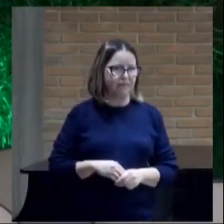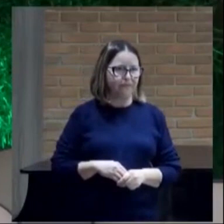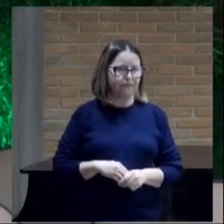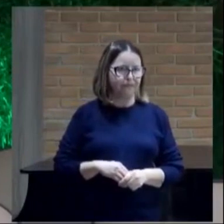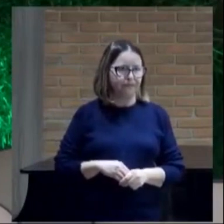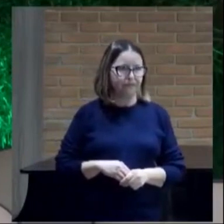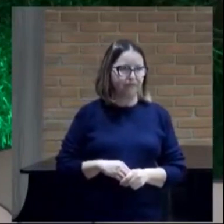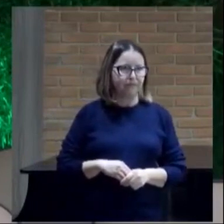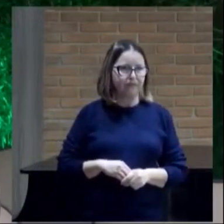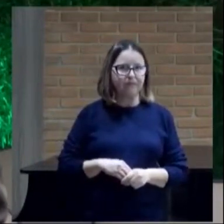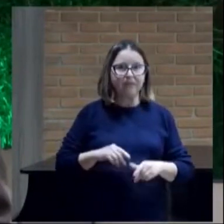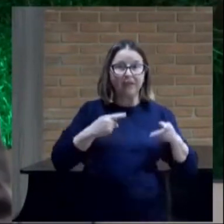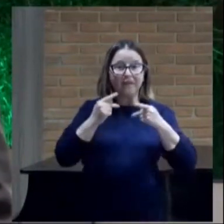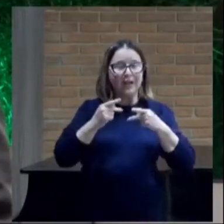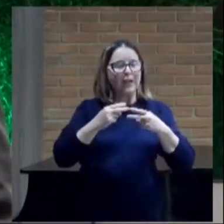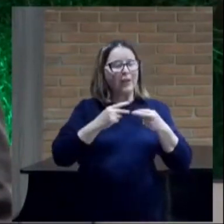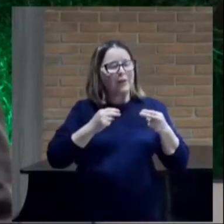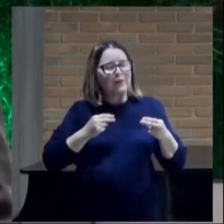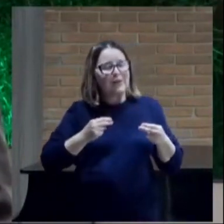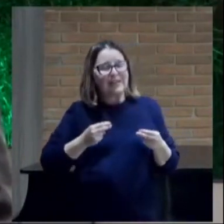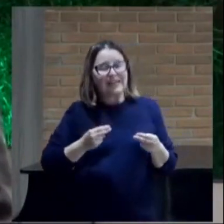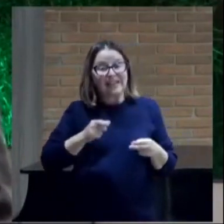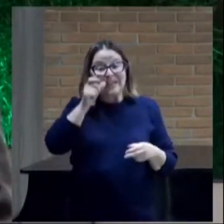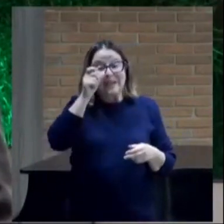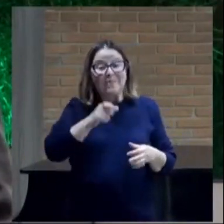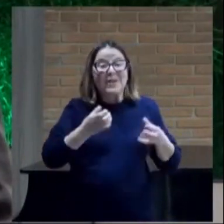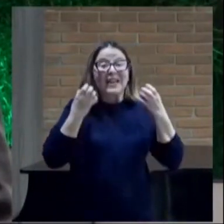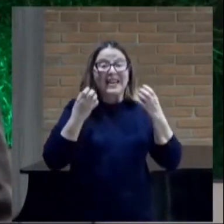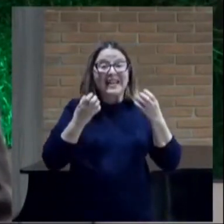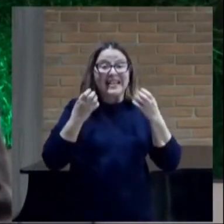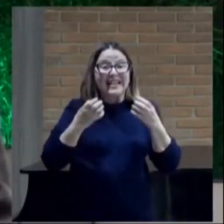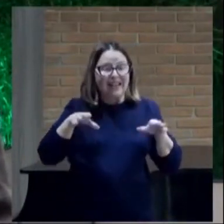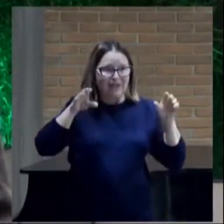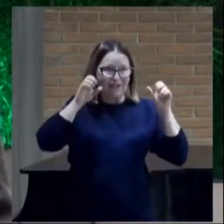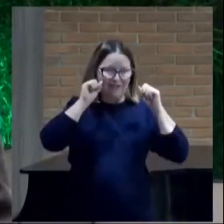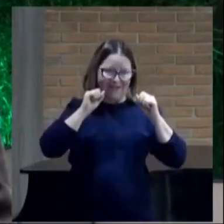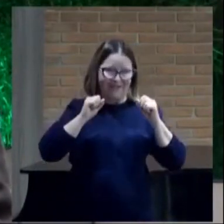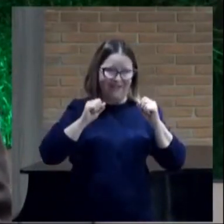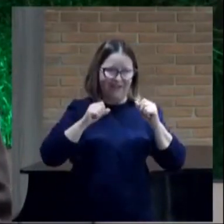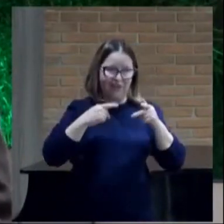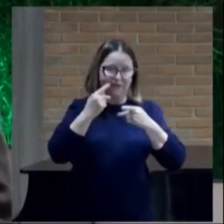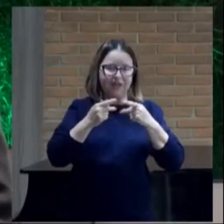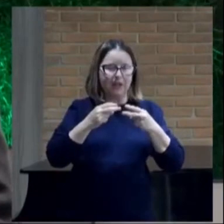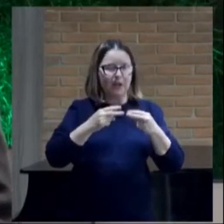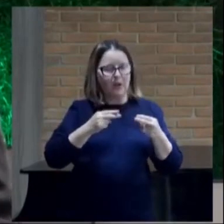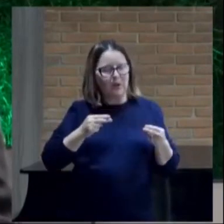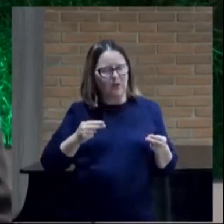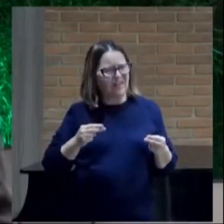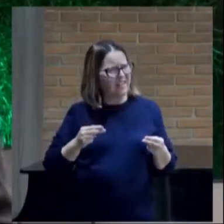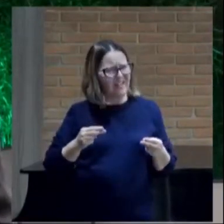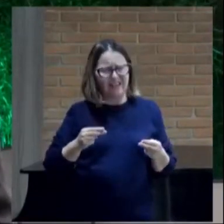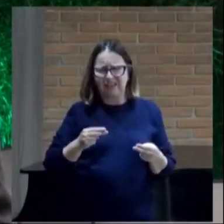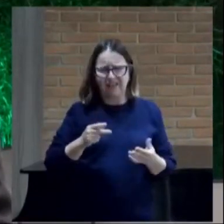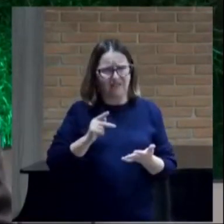Falando aquilo que ela quer ouvir falando as coisas que não são a verdade.